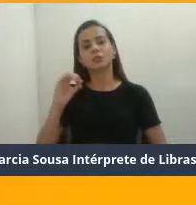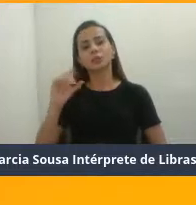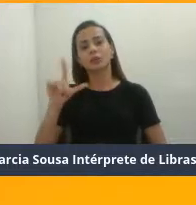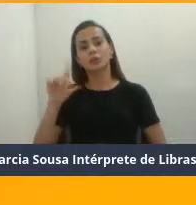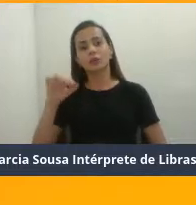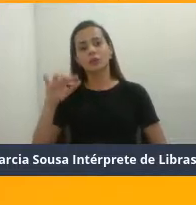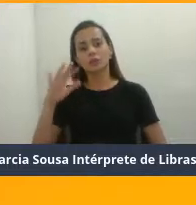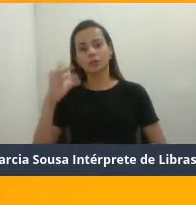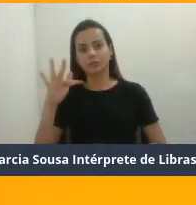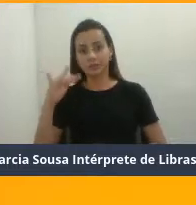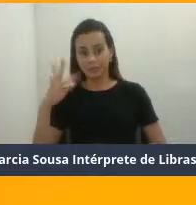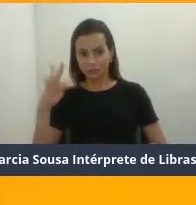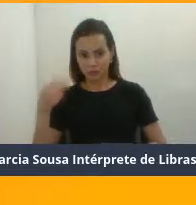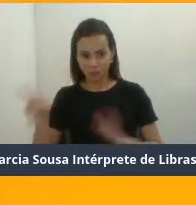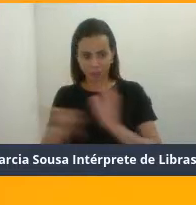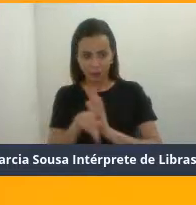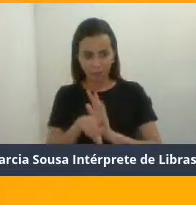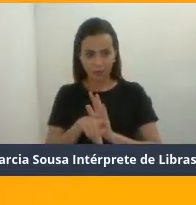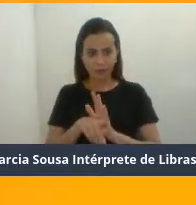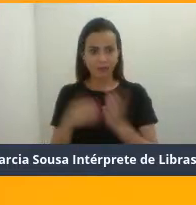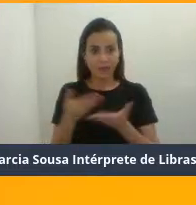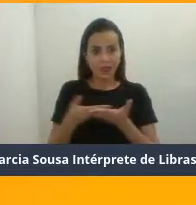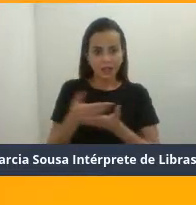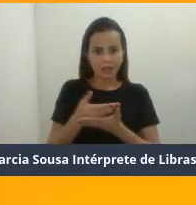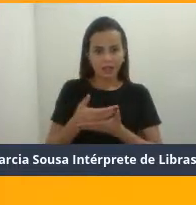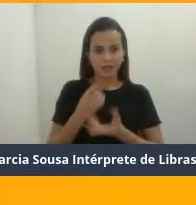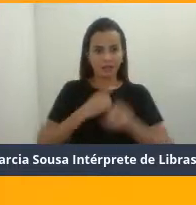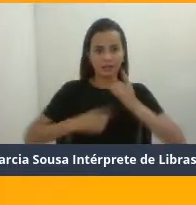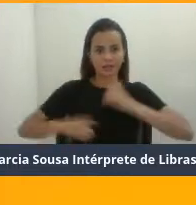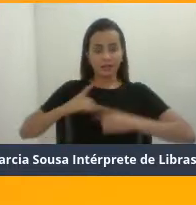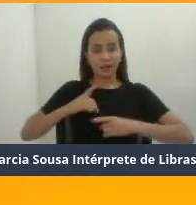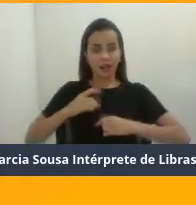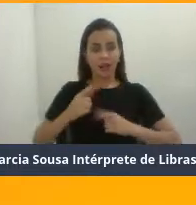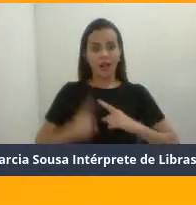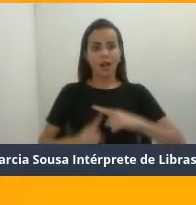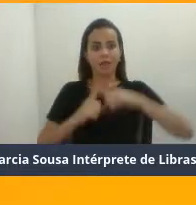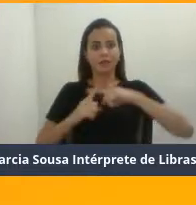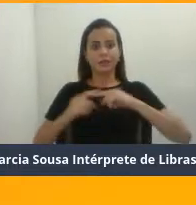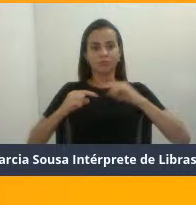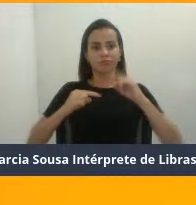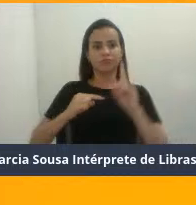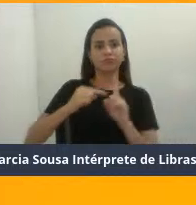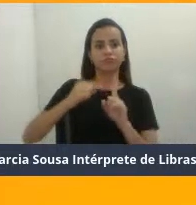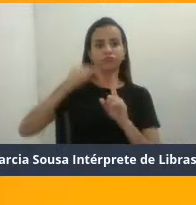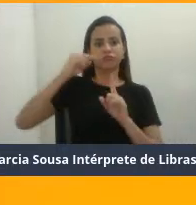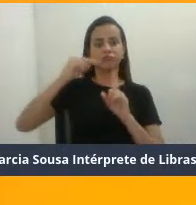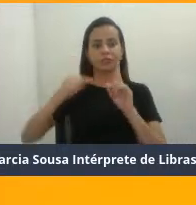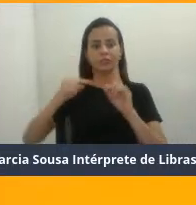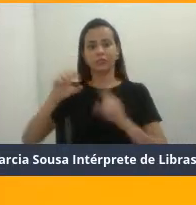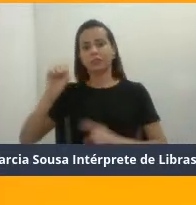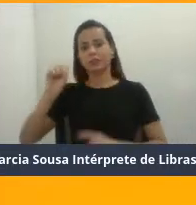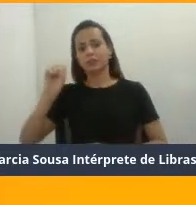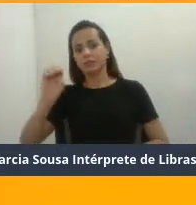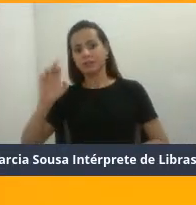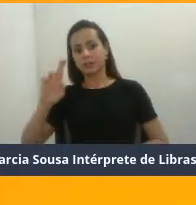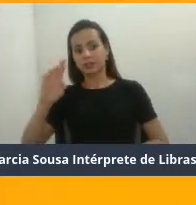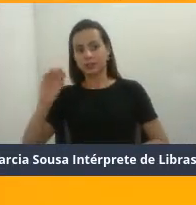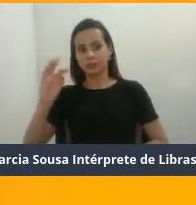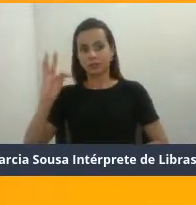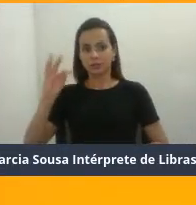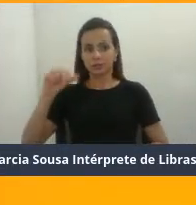ele aumenta a produção de serotonina, epinefrina e dopamina. Todos esses hormônios, eles,